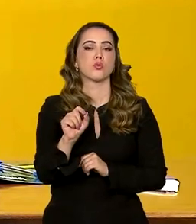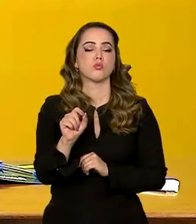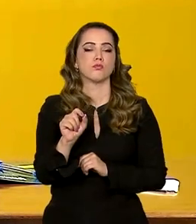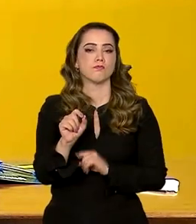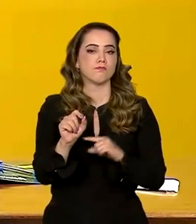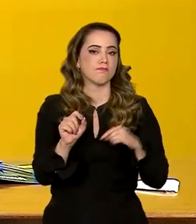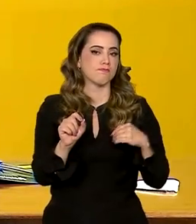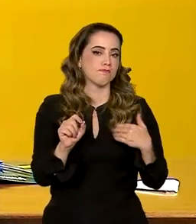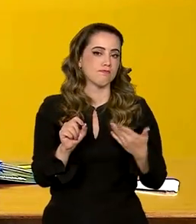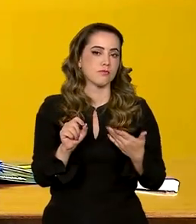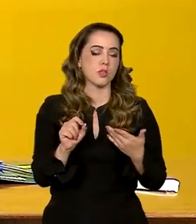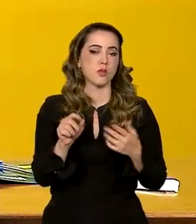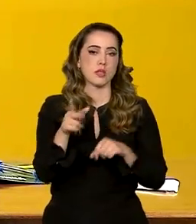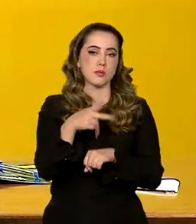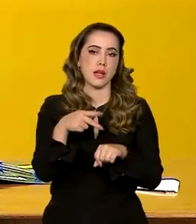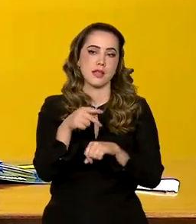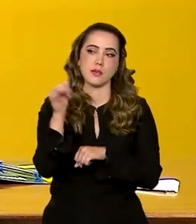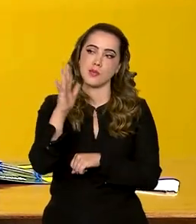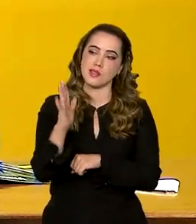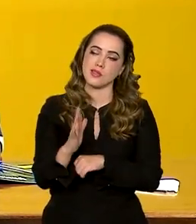com esse país chamado Brasil. isso. Que